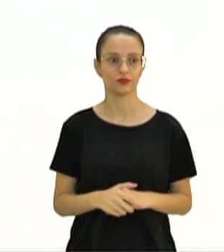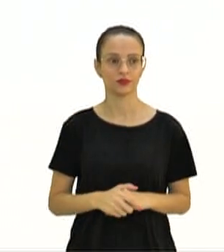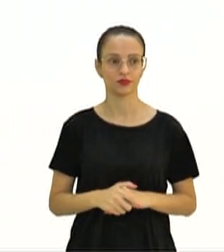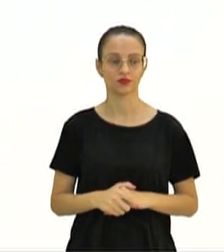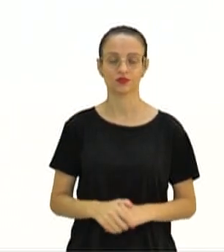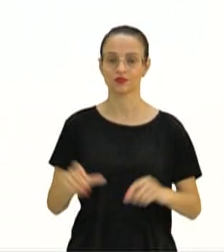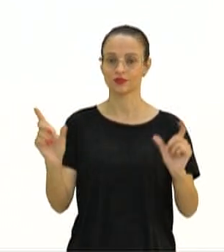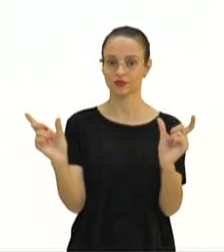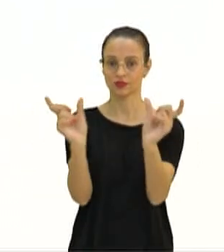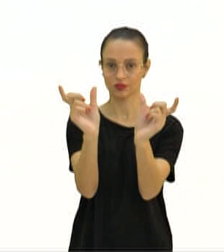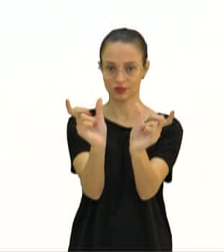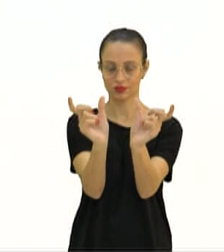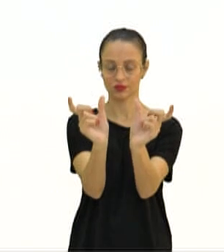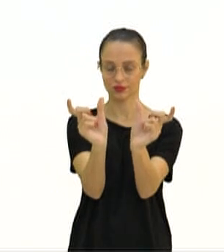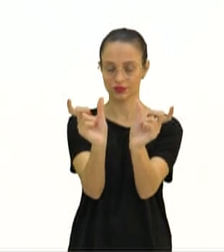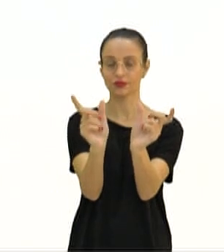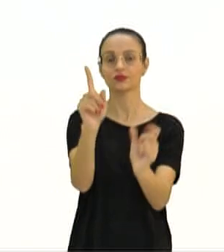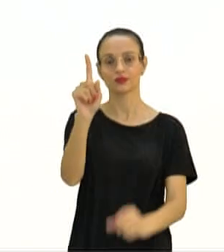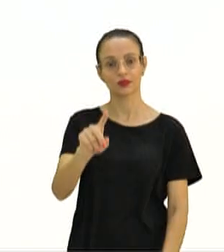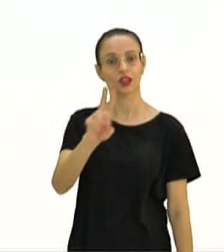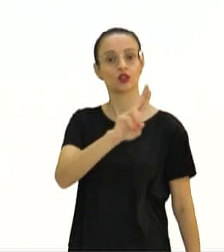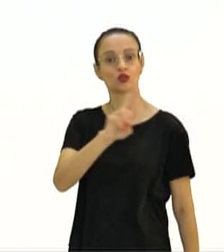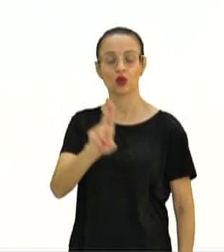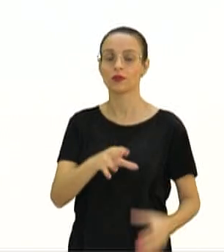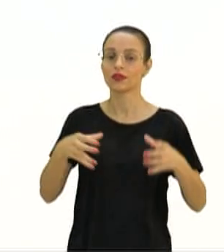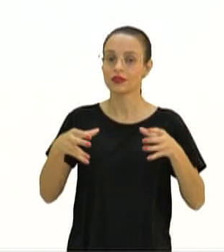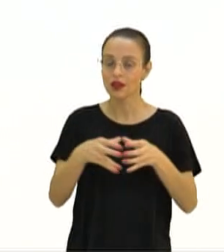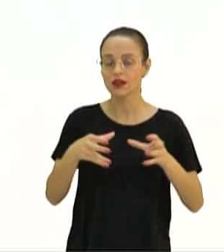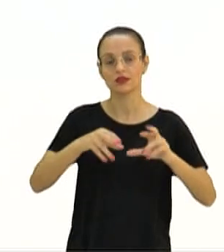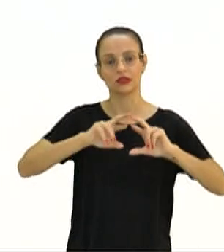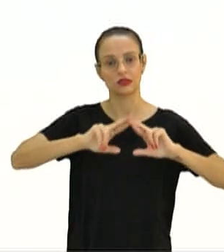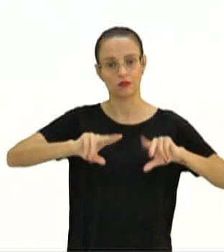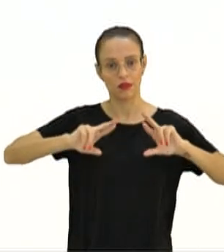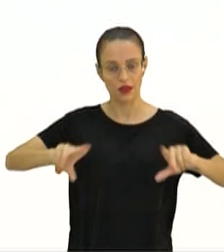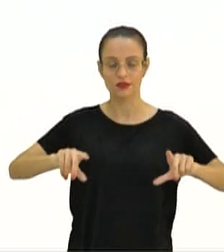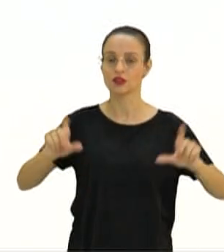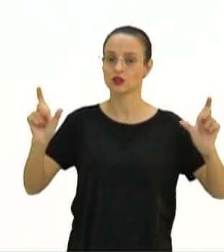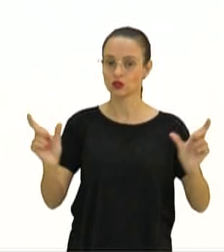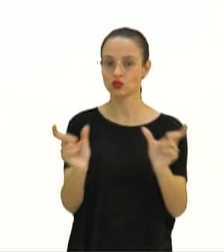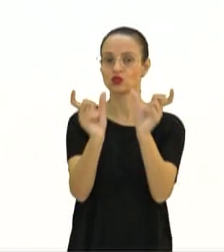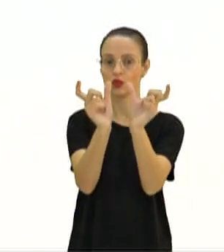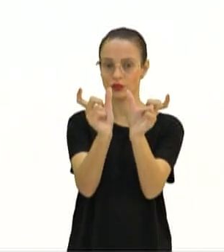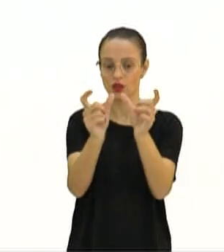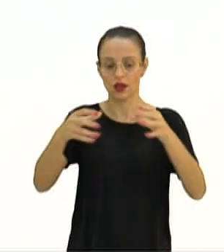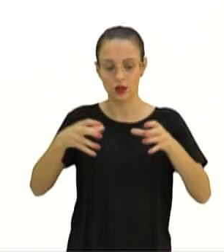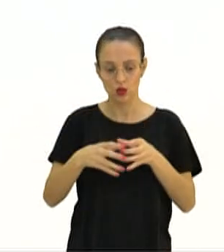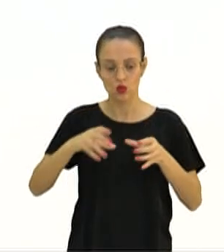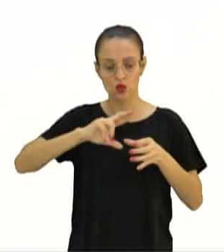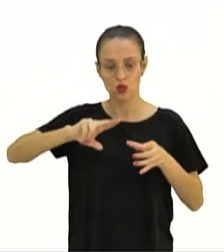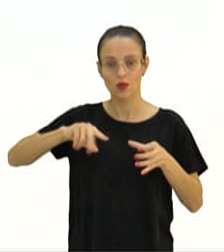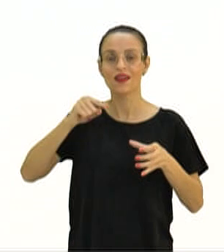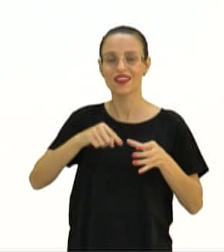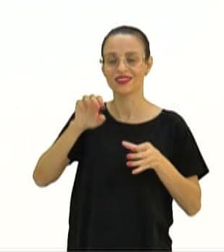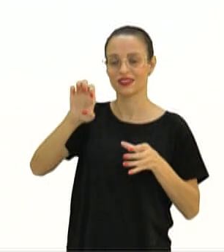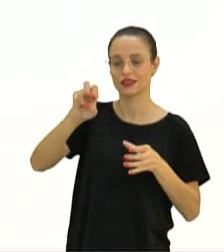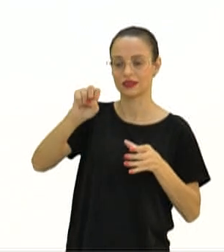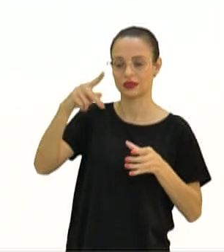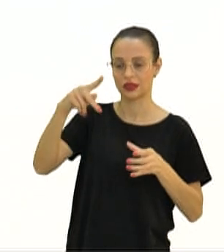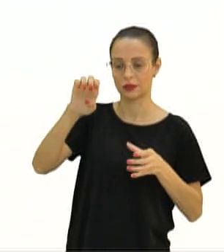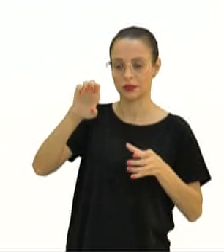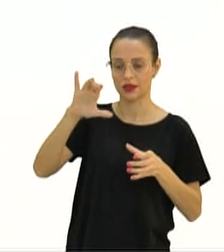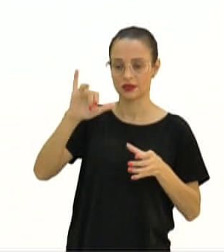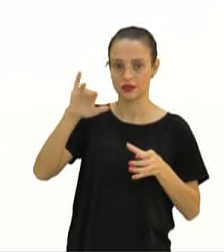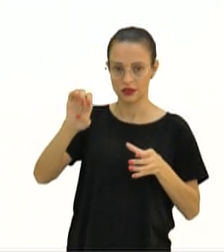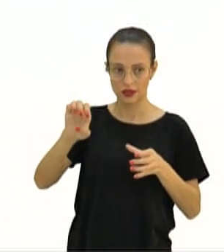dois nomes juntos é o nome da espécie. Tem que ser os dois nomes juntos para ser o nome da espécie. Eu posso colocar também